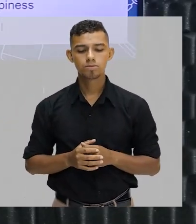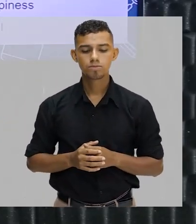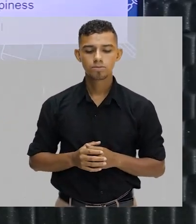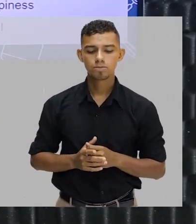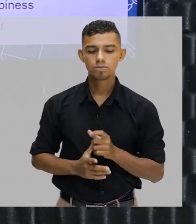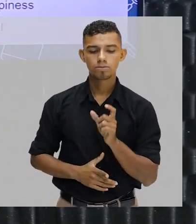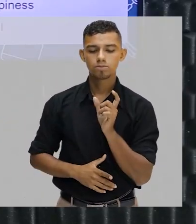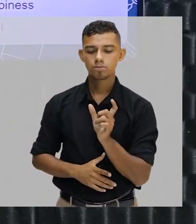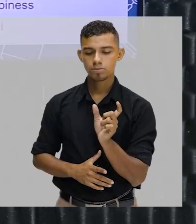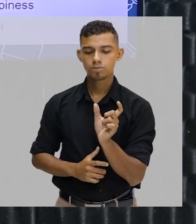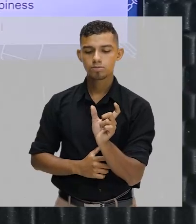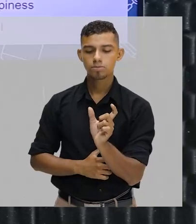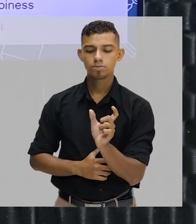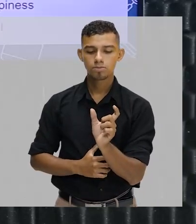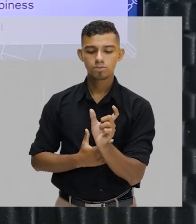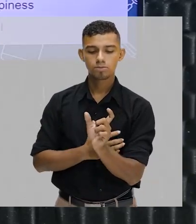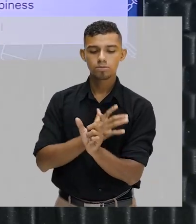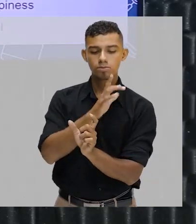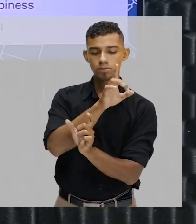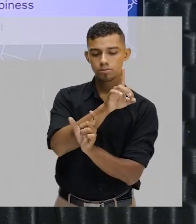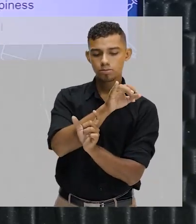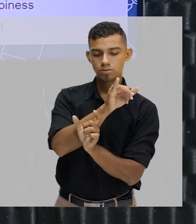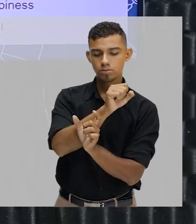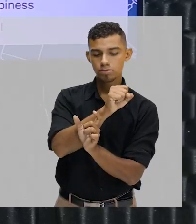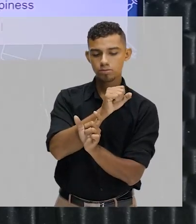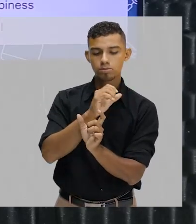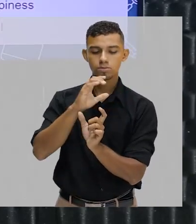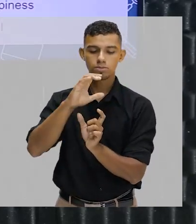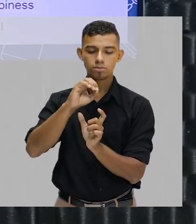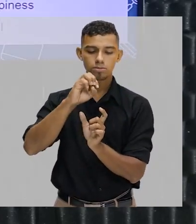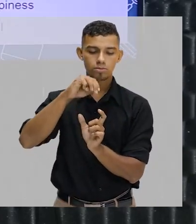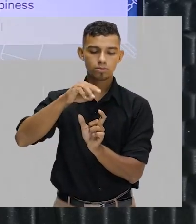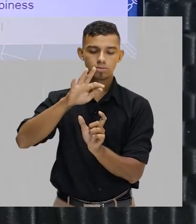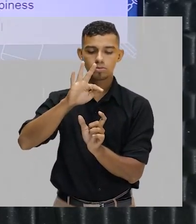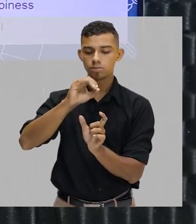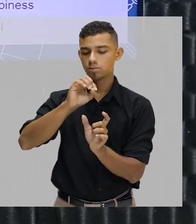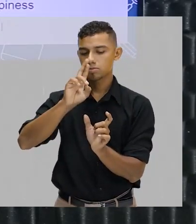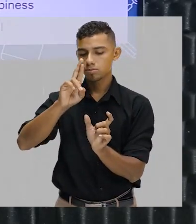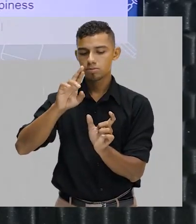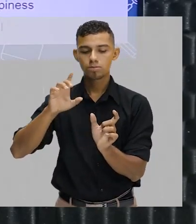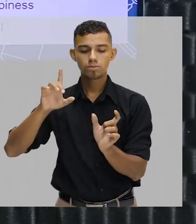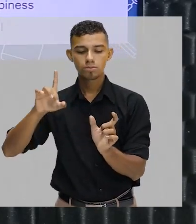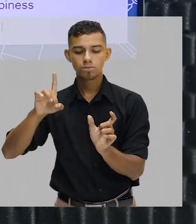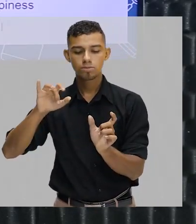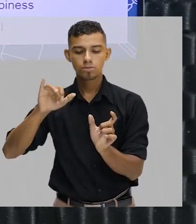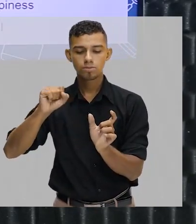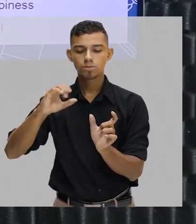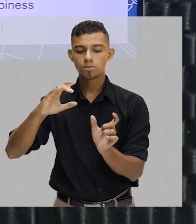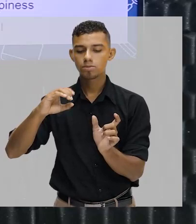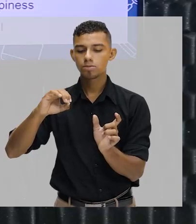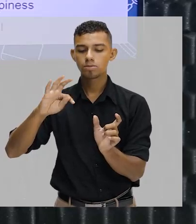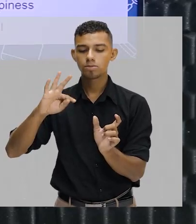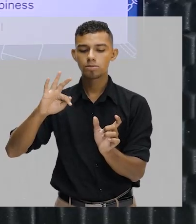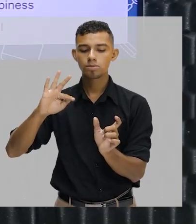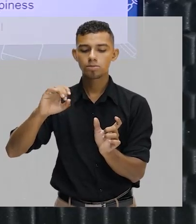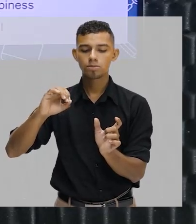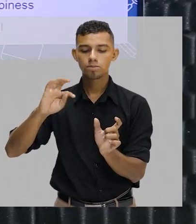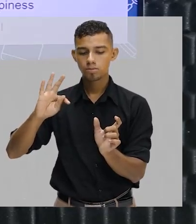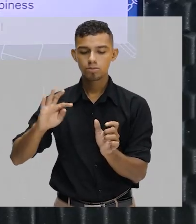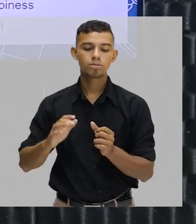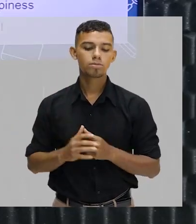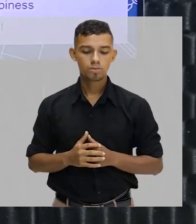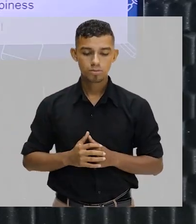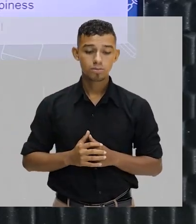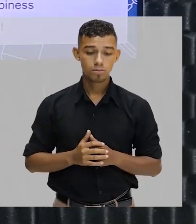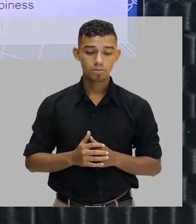discomfort, desconforto. Comfort, mais o sufixo able, comfortable, que é